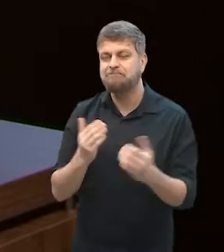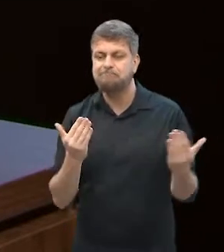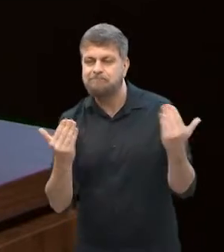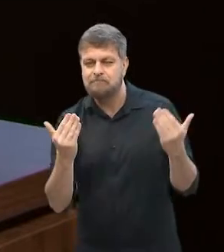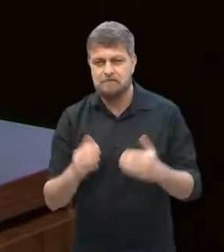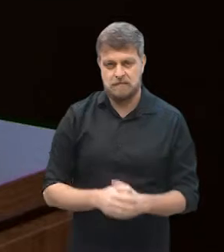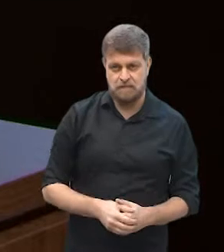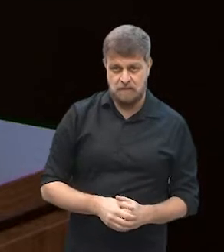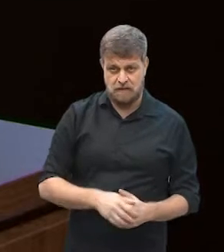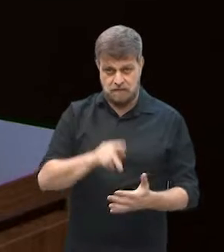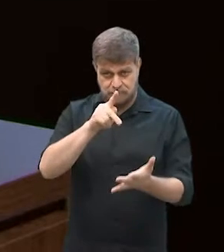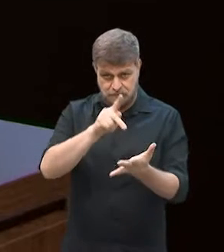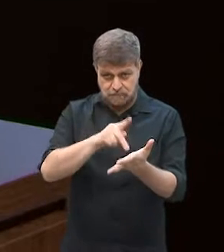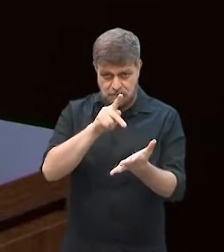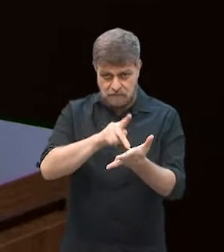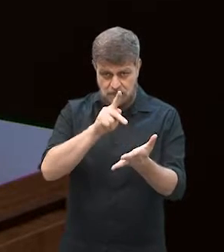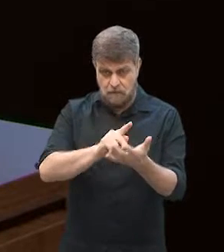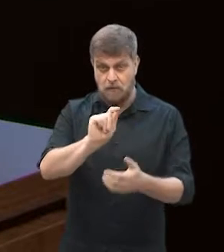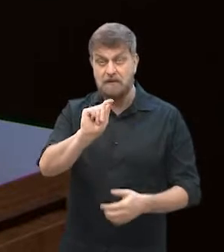Então, na verdade,